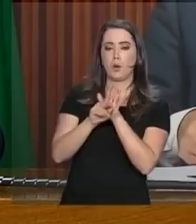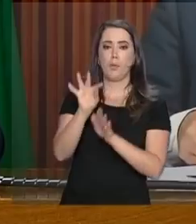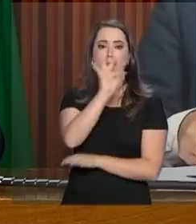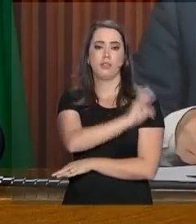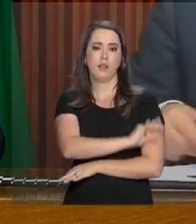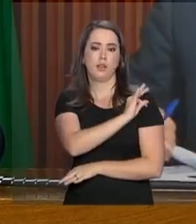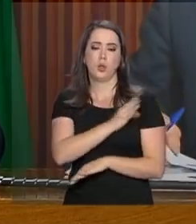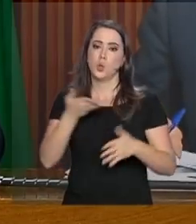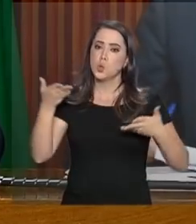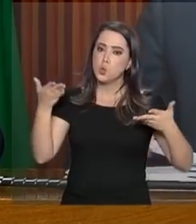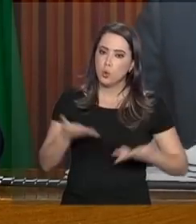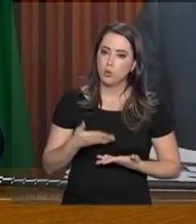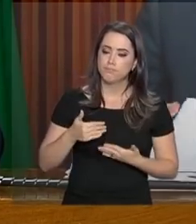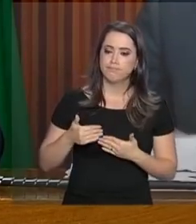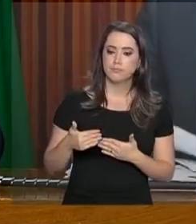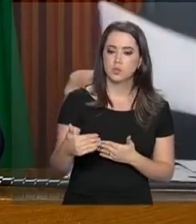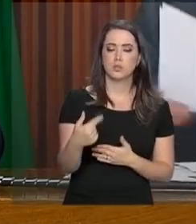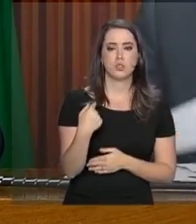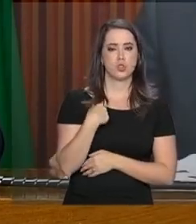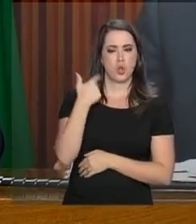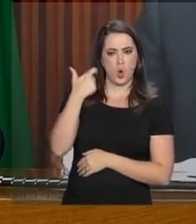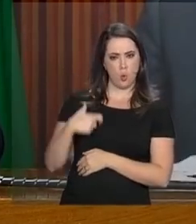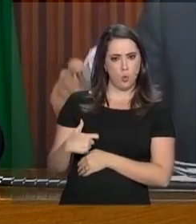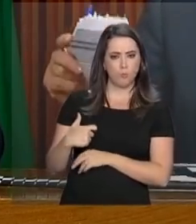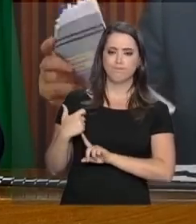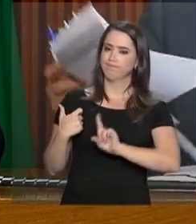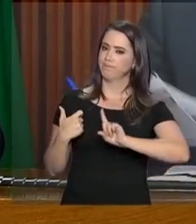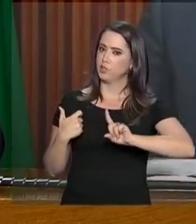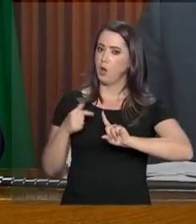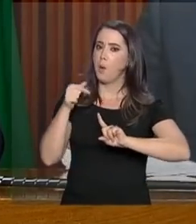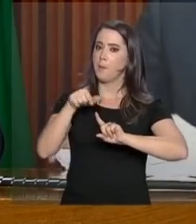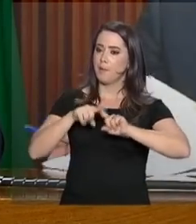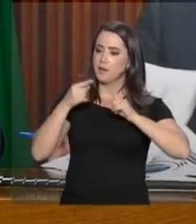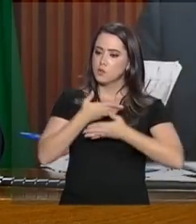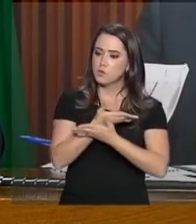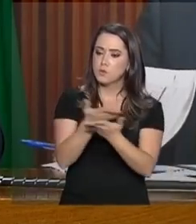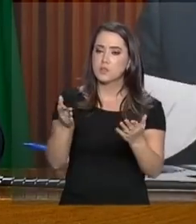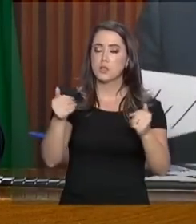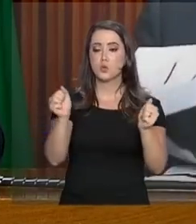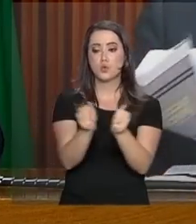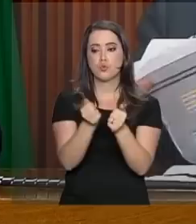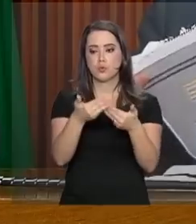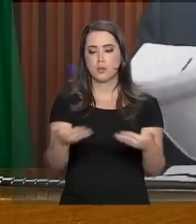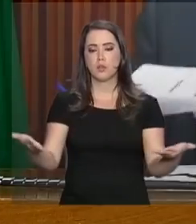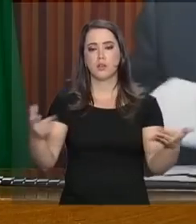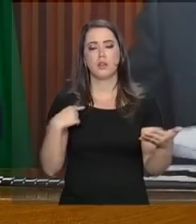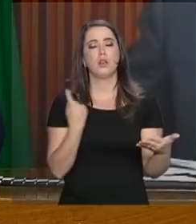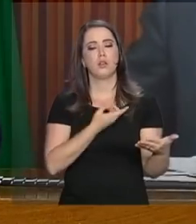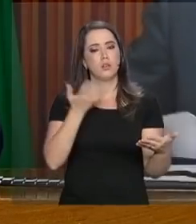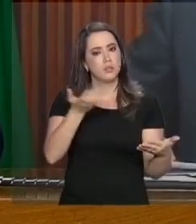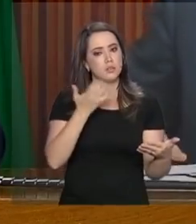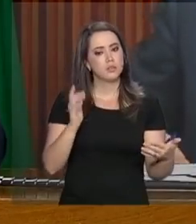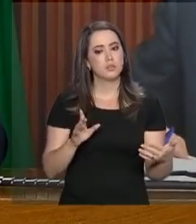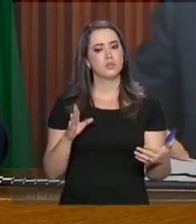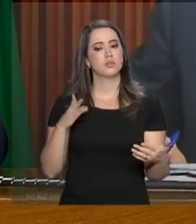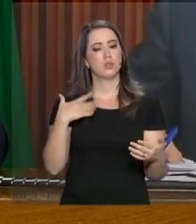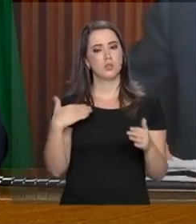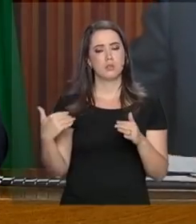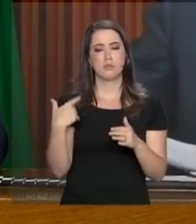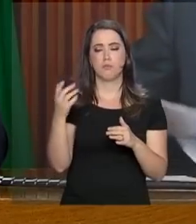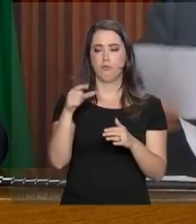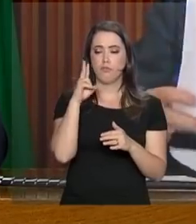grande parte, não sou eu não, é a presença de vocês que nos tem levado a um índice de